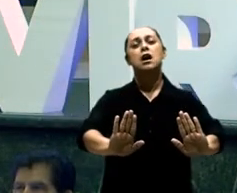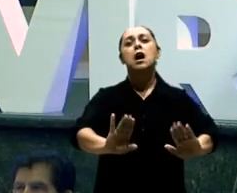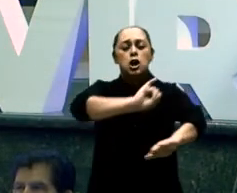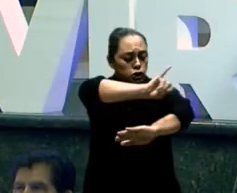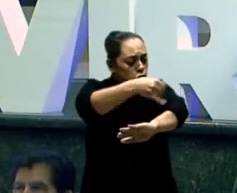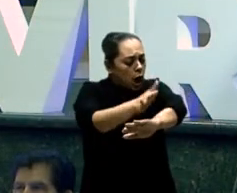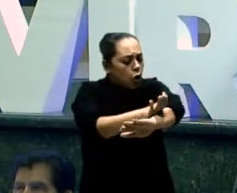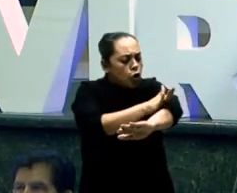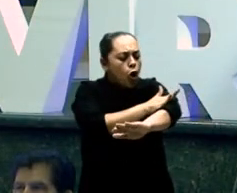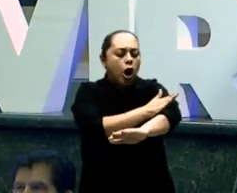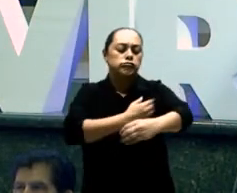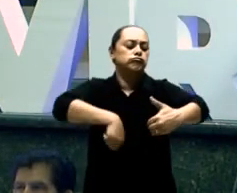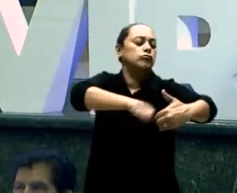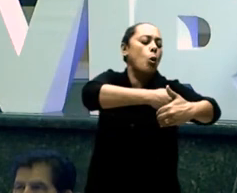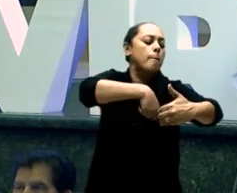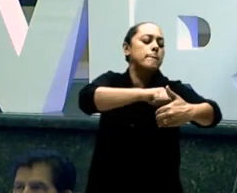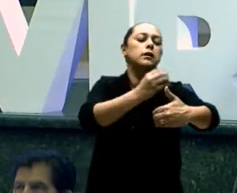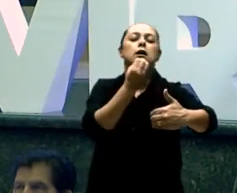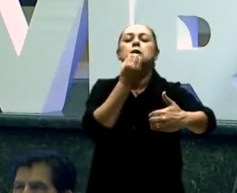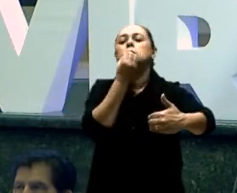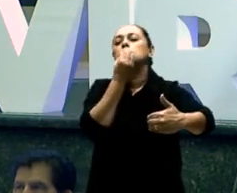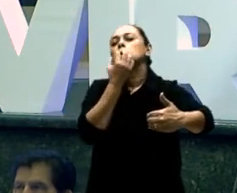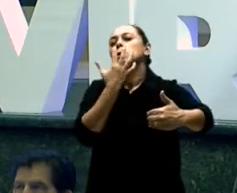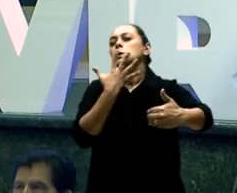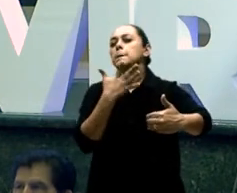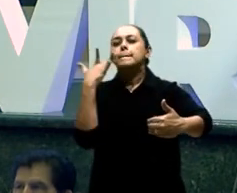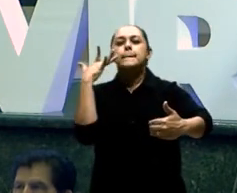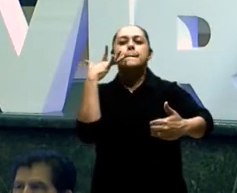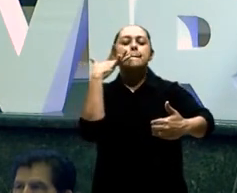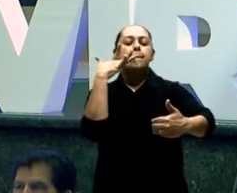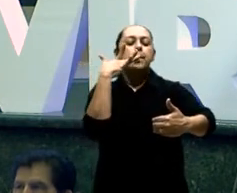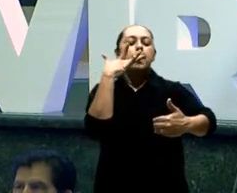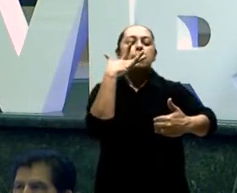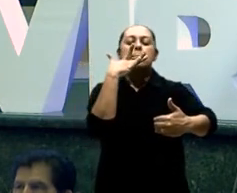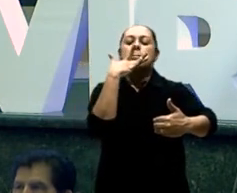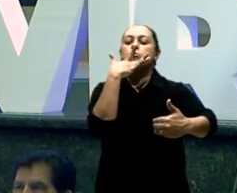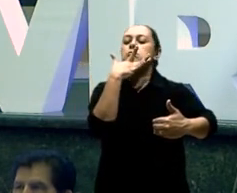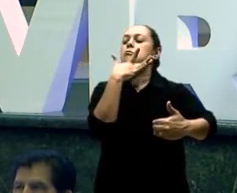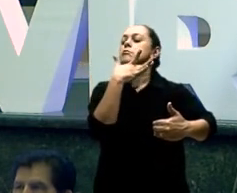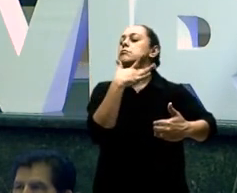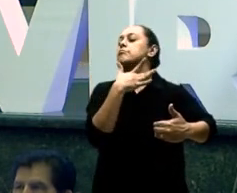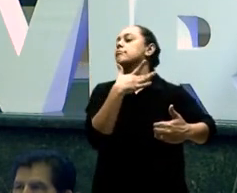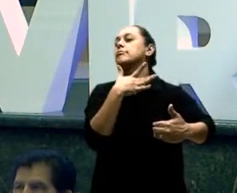uma comida Tão bem feita Que o Esaú Não aguentou E diz Eu preciso experimentar Dessa comida